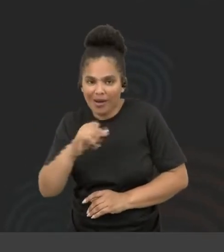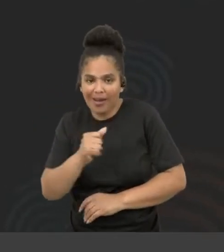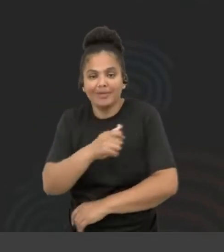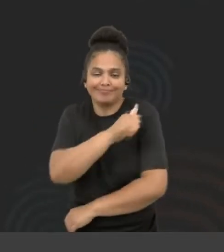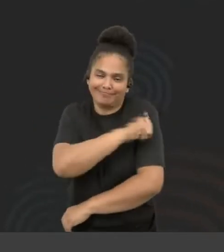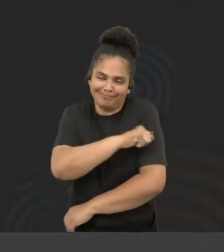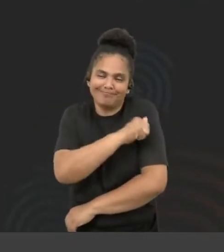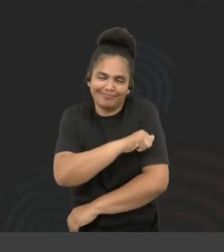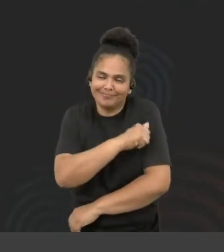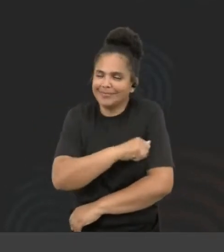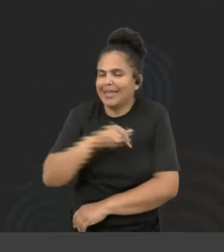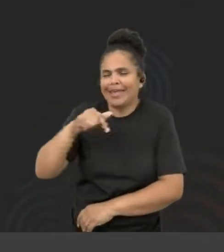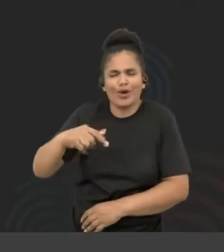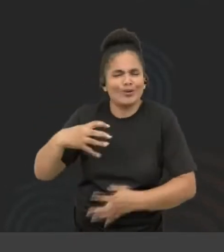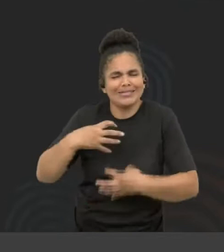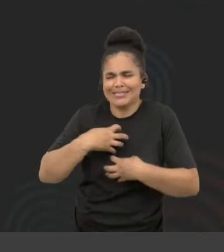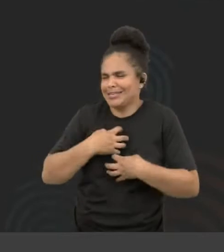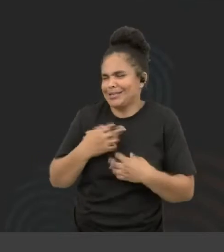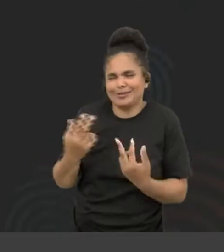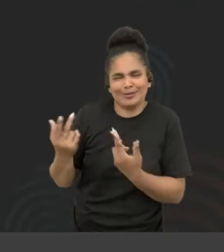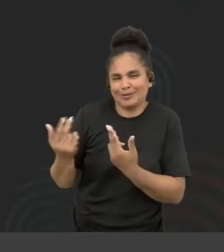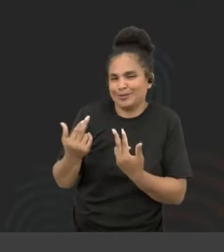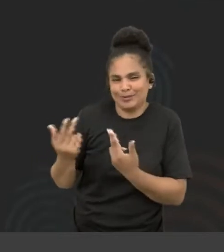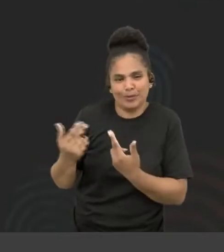acho que isso é bem fácil de perceber.